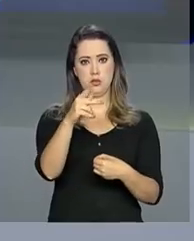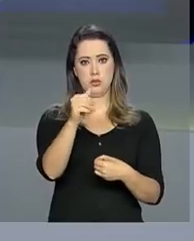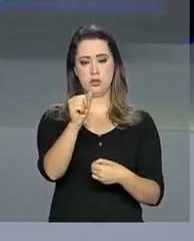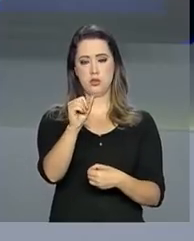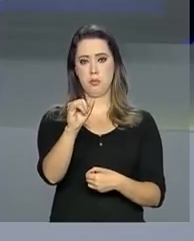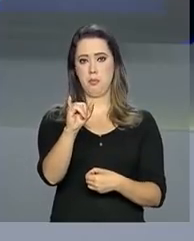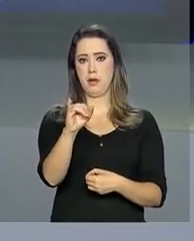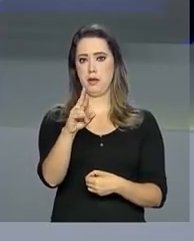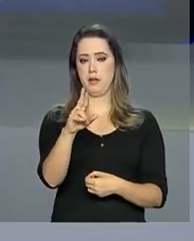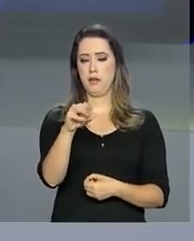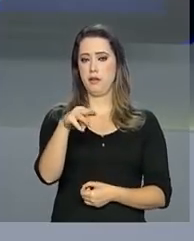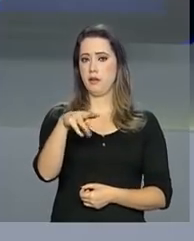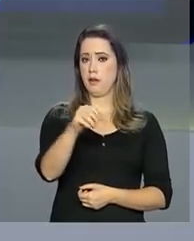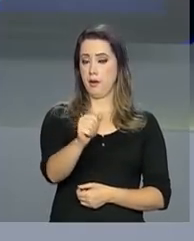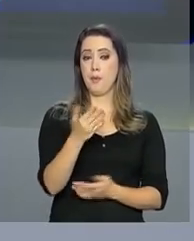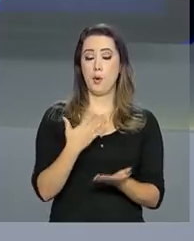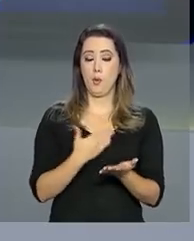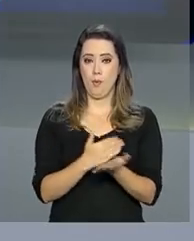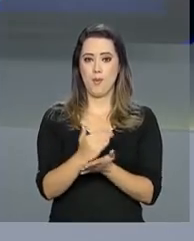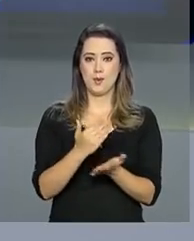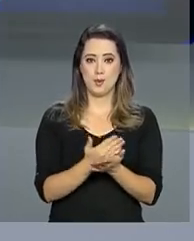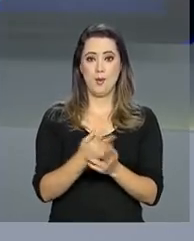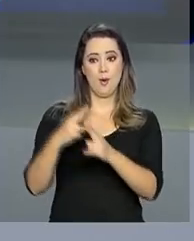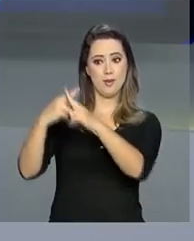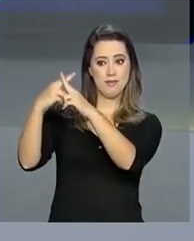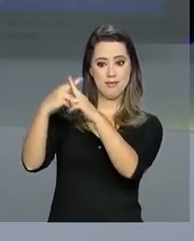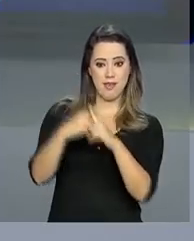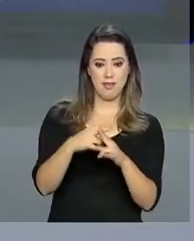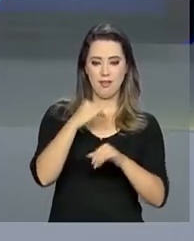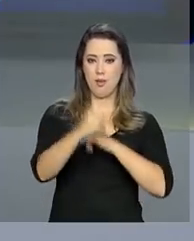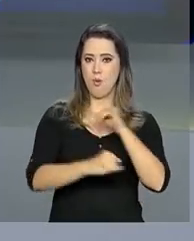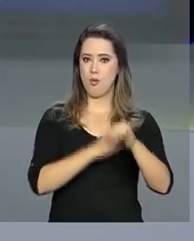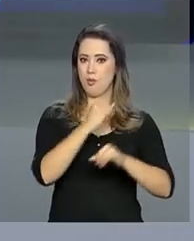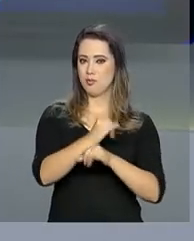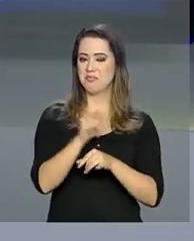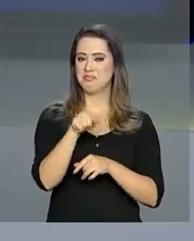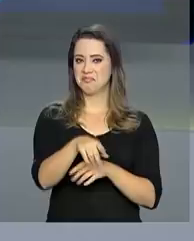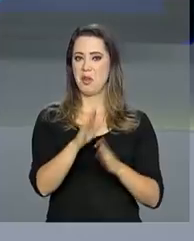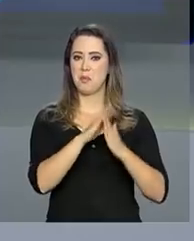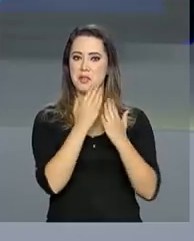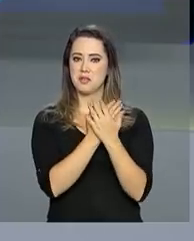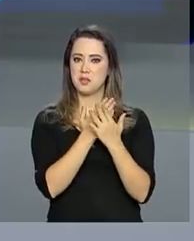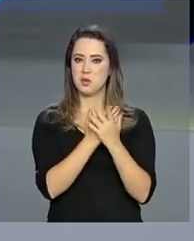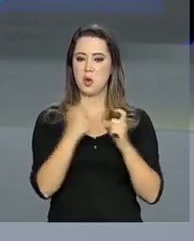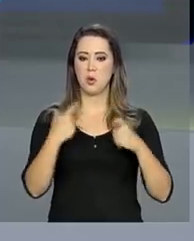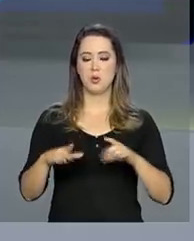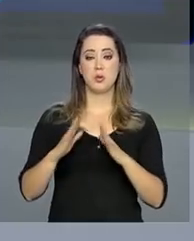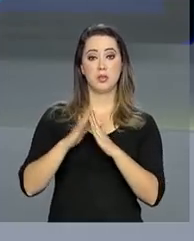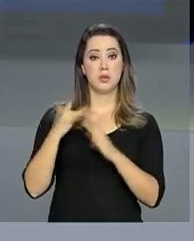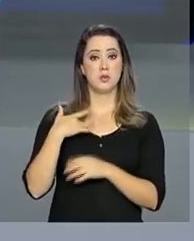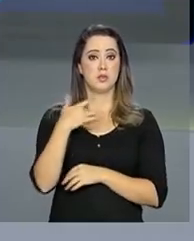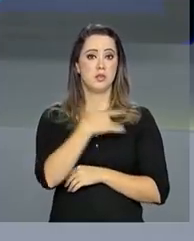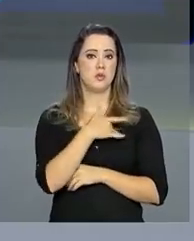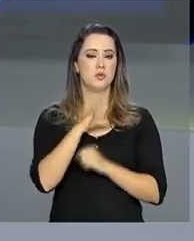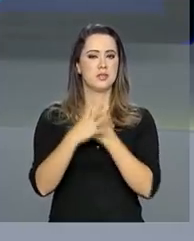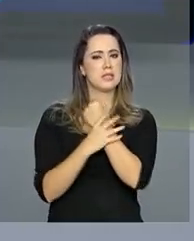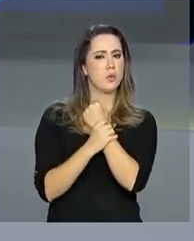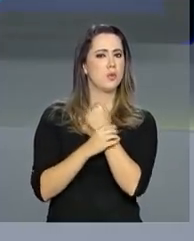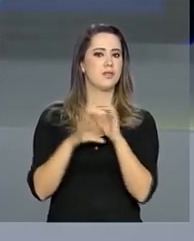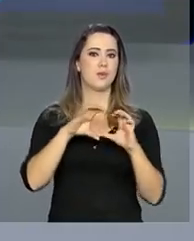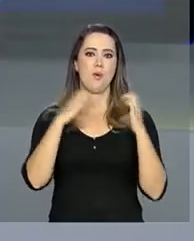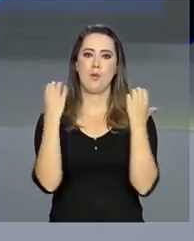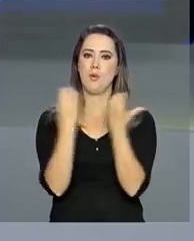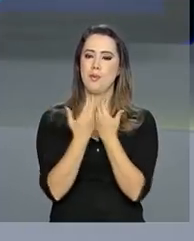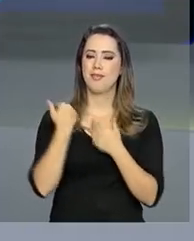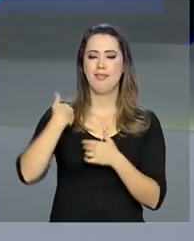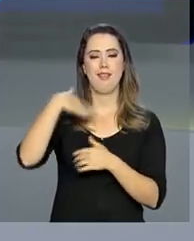Roraima, começou a receber o sinal via satélite. Internet para as escolas, postos de saúde, serviços de segurança, uma comunidade